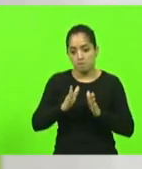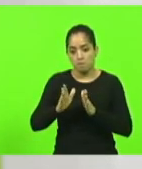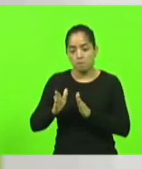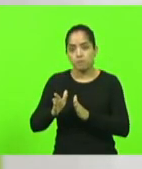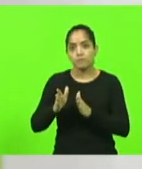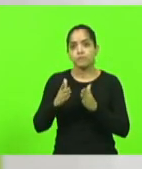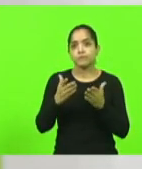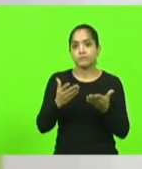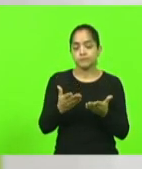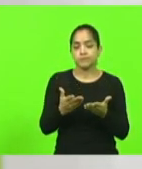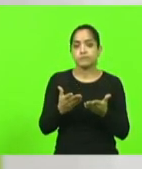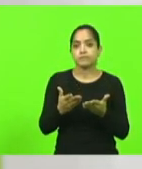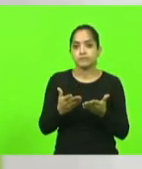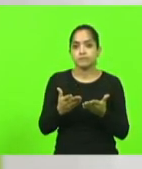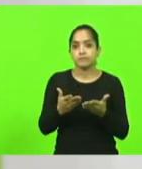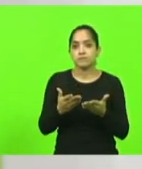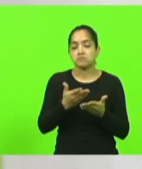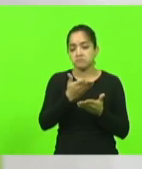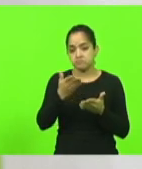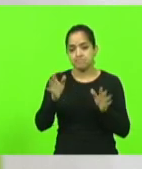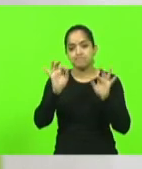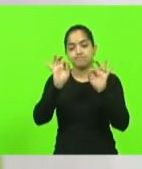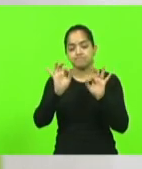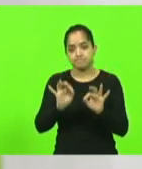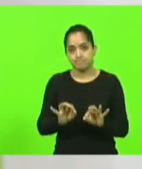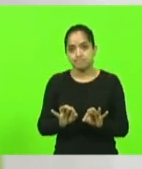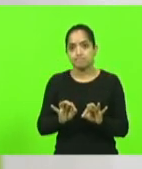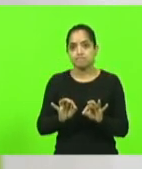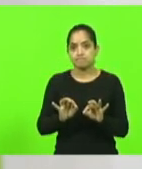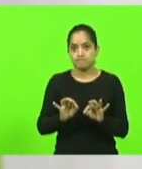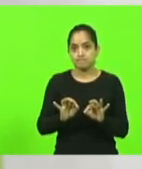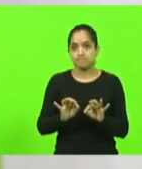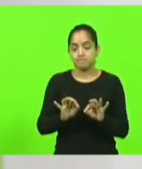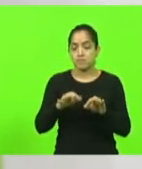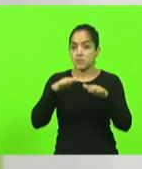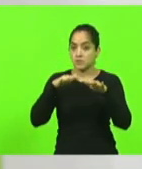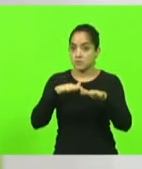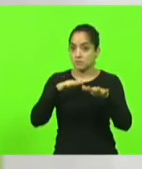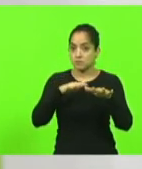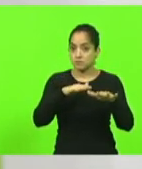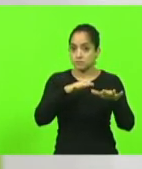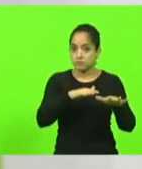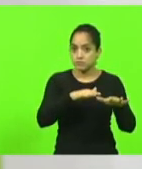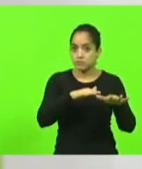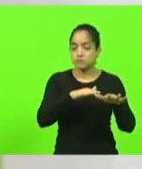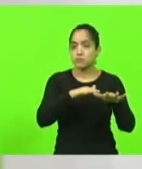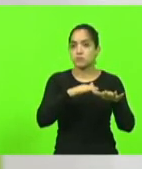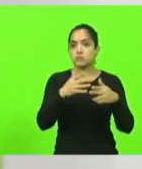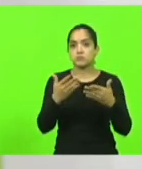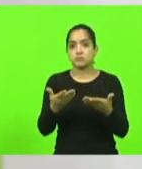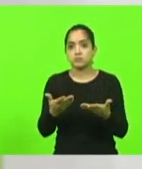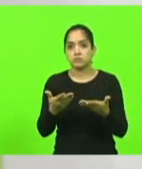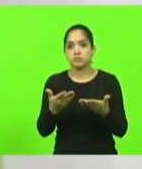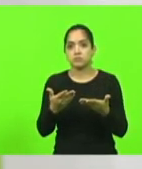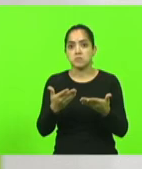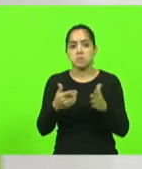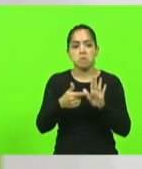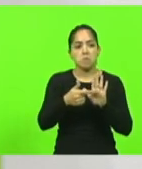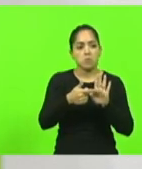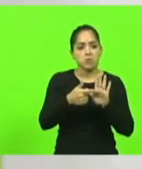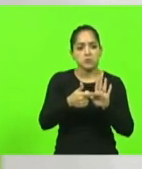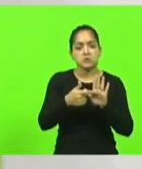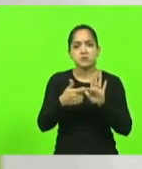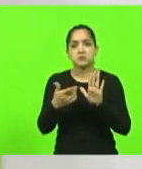podem ter a mais absoluta certeza que nessas manifestações não vai ter ninguém mostrando a